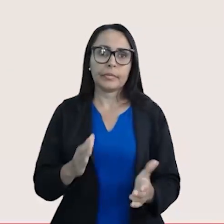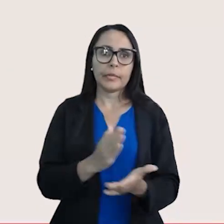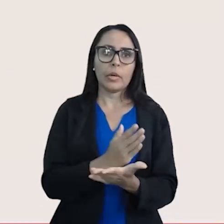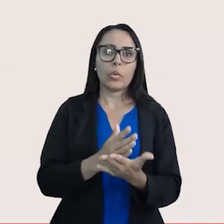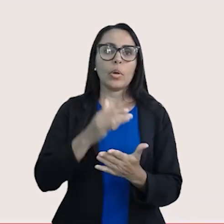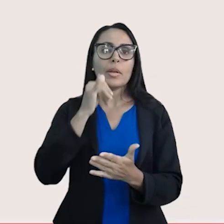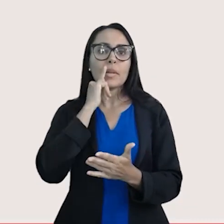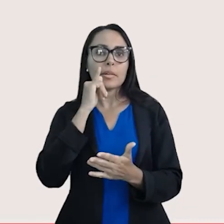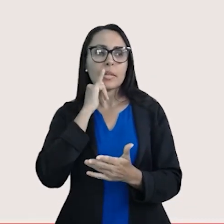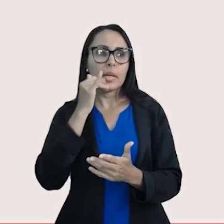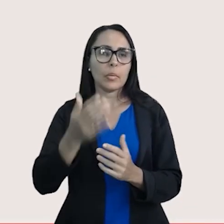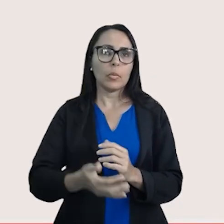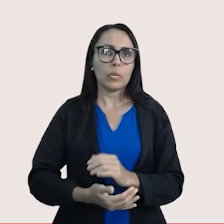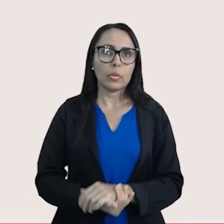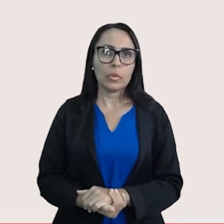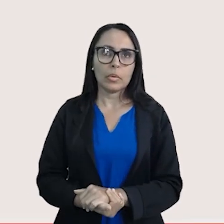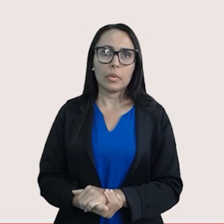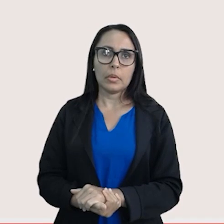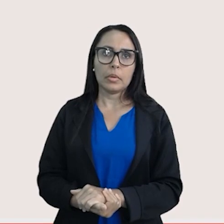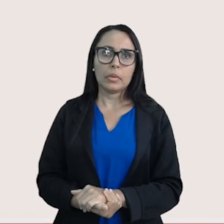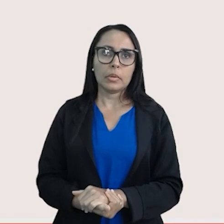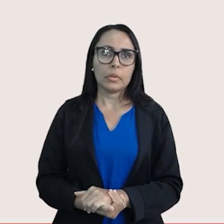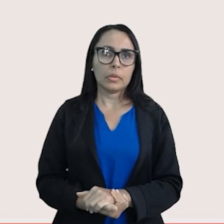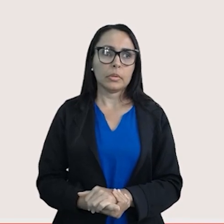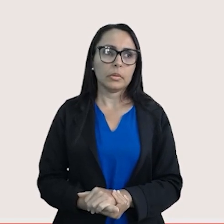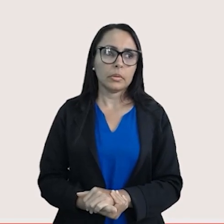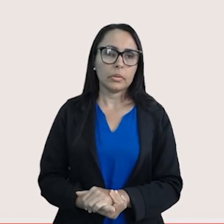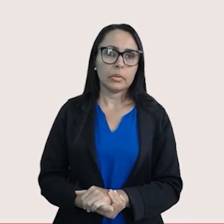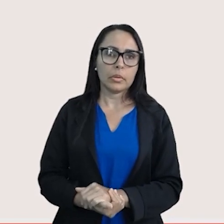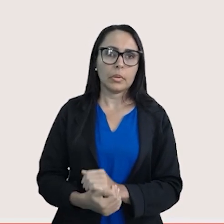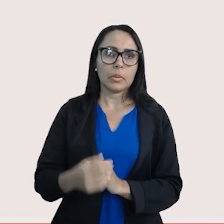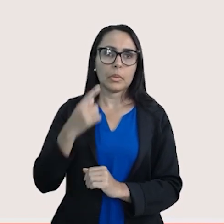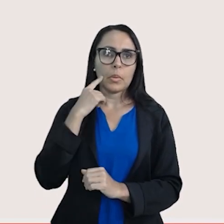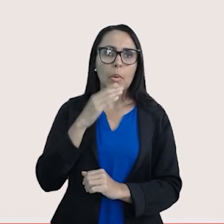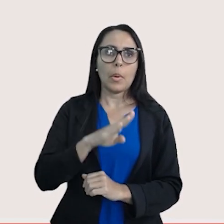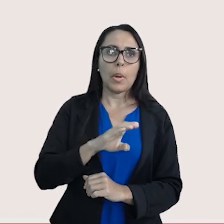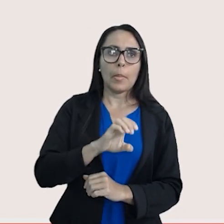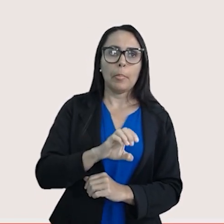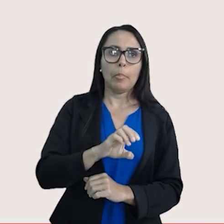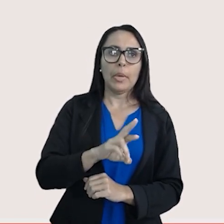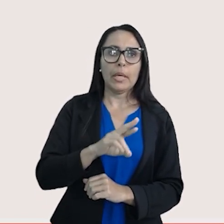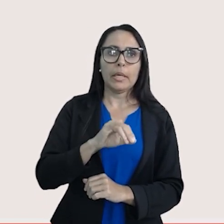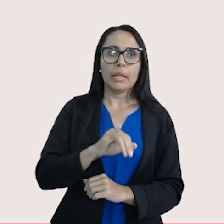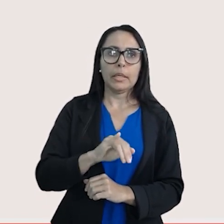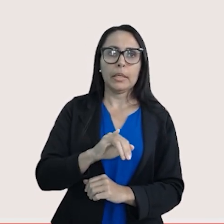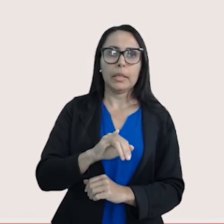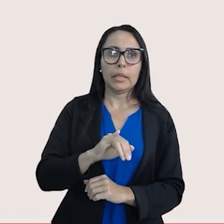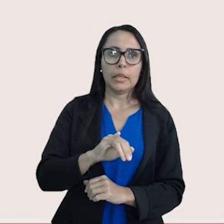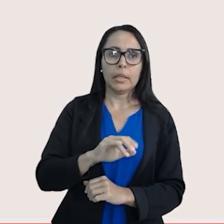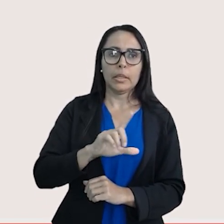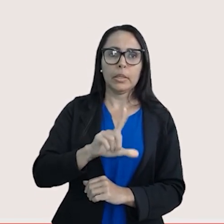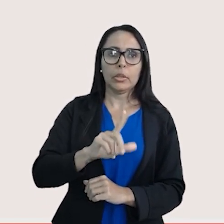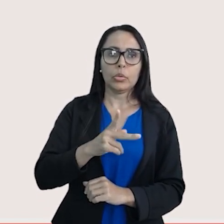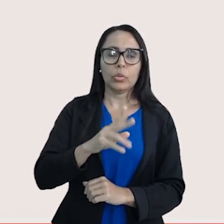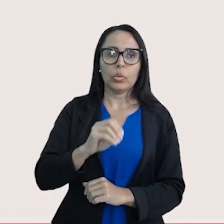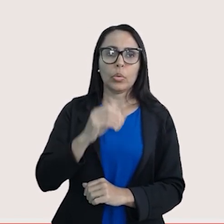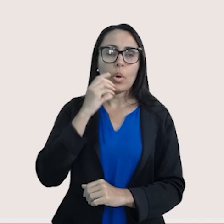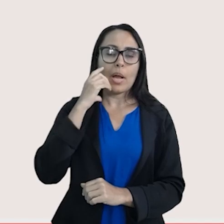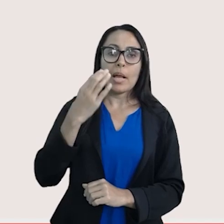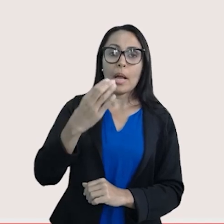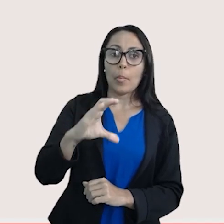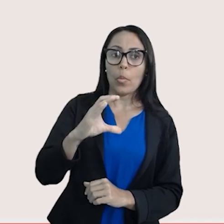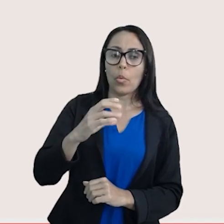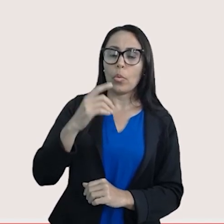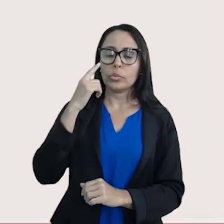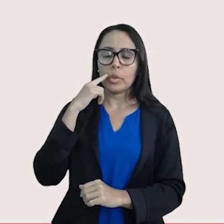exemplos. Tá? O berílio com berílio, com o boro, com o carbono. E mostra